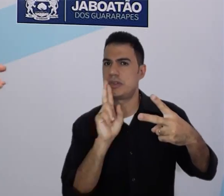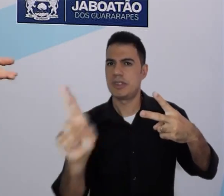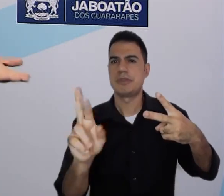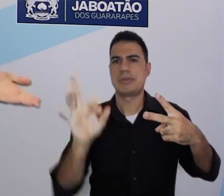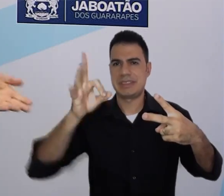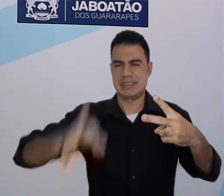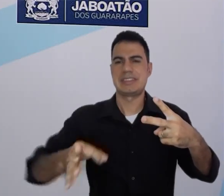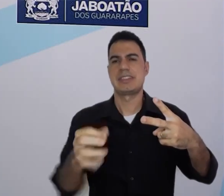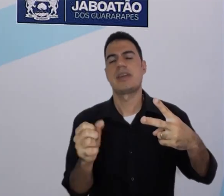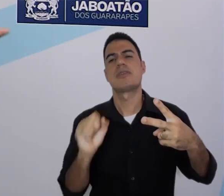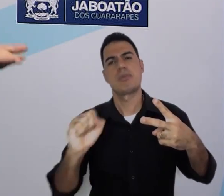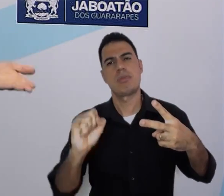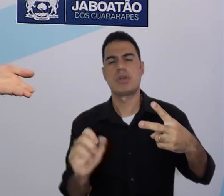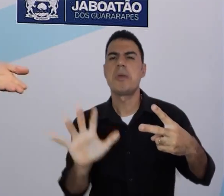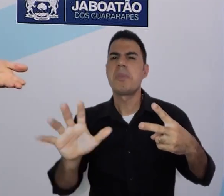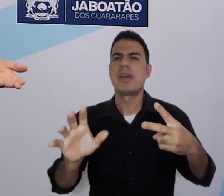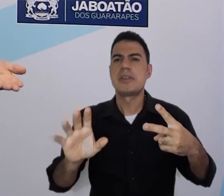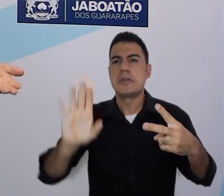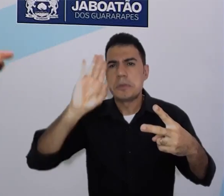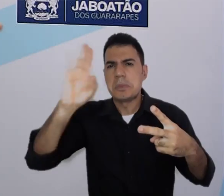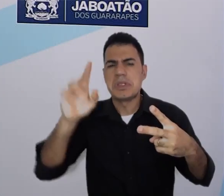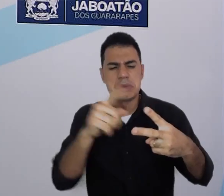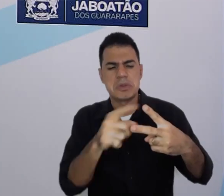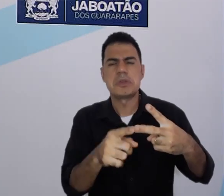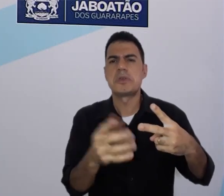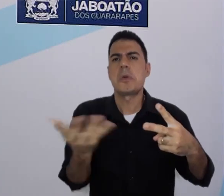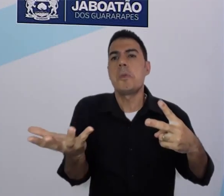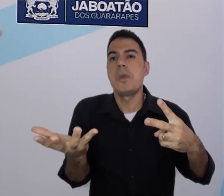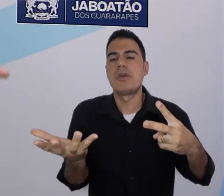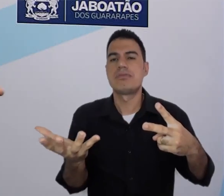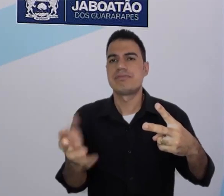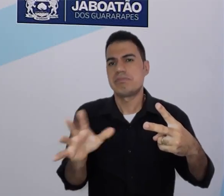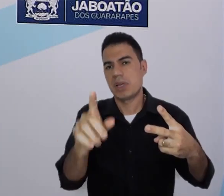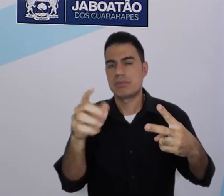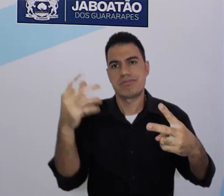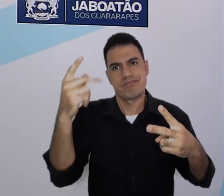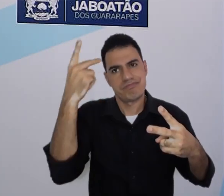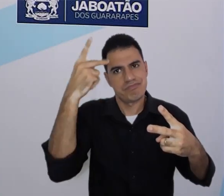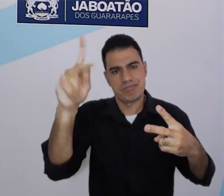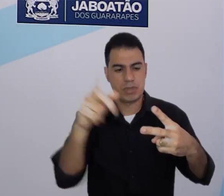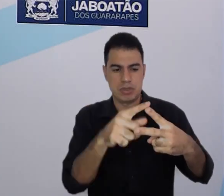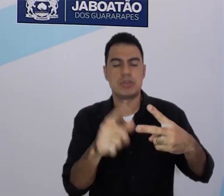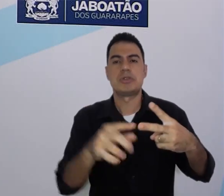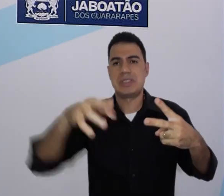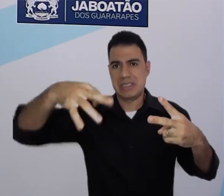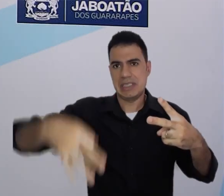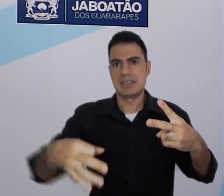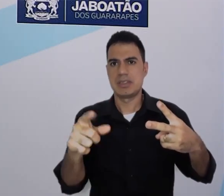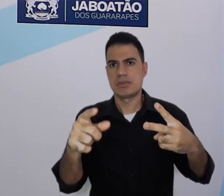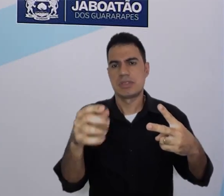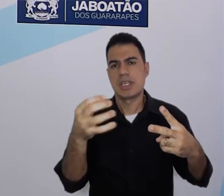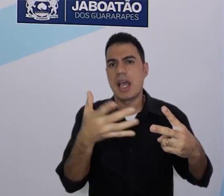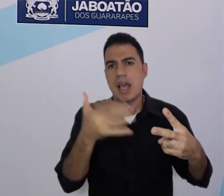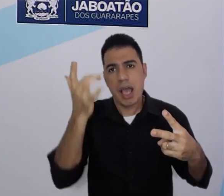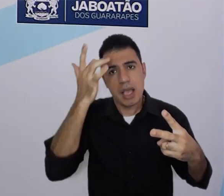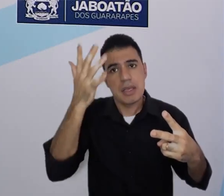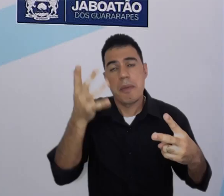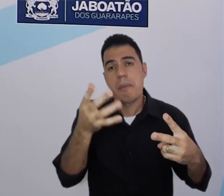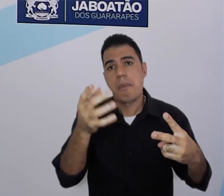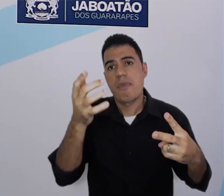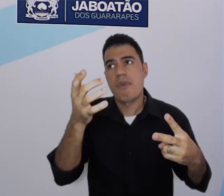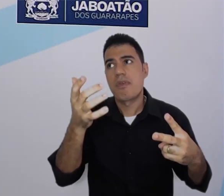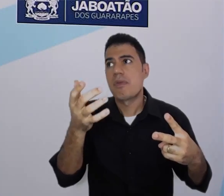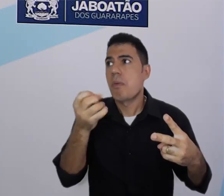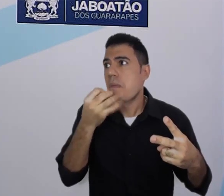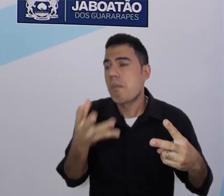resposta correta? Qual é a resposta mais certa? A que você se sentir confortável em dar a resposta. Tudo